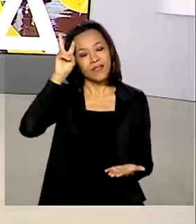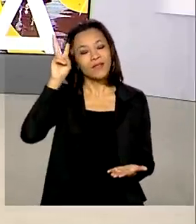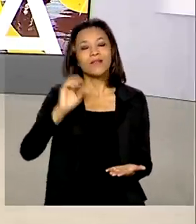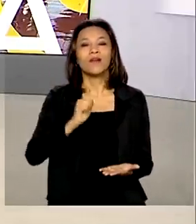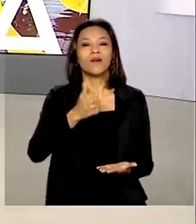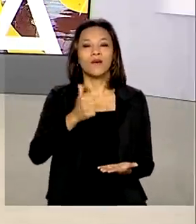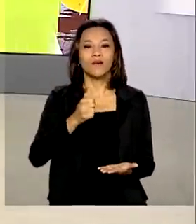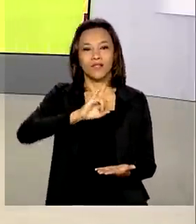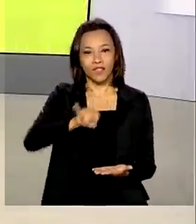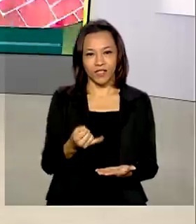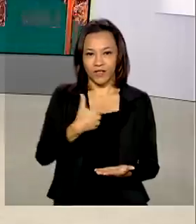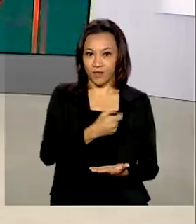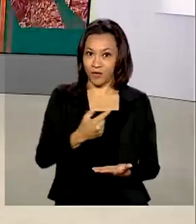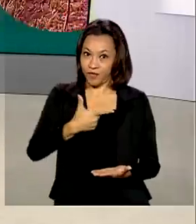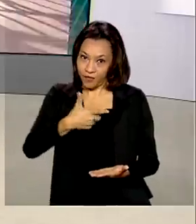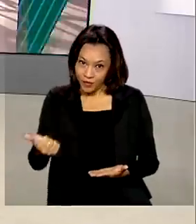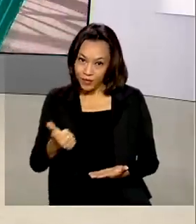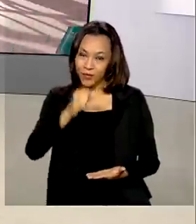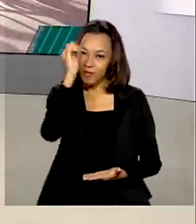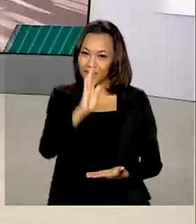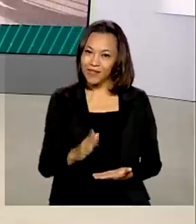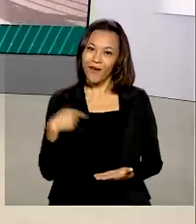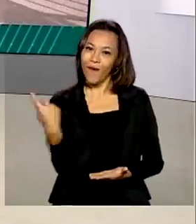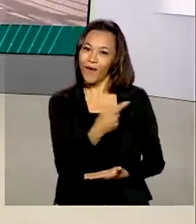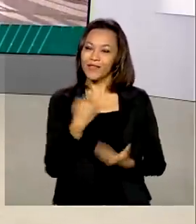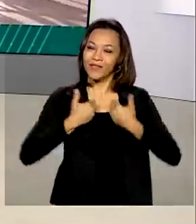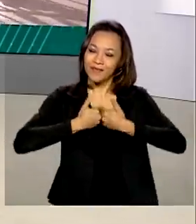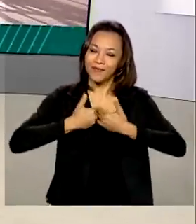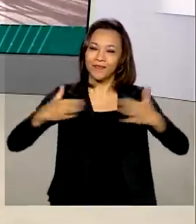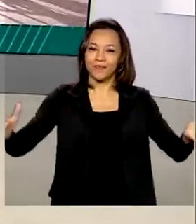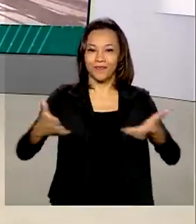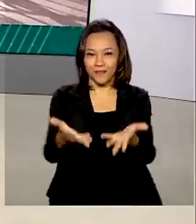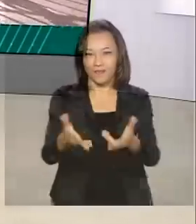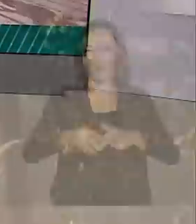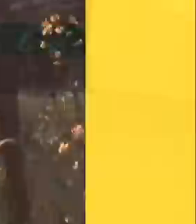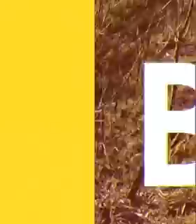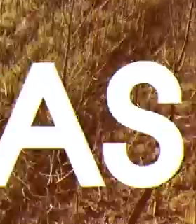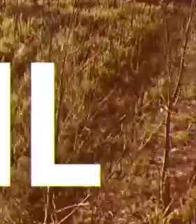11 de janeiro de 2021. O Brasil em Dia já está no ar.